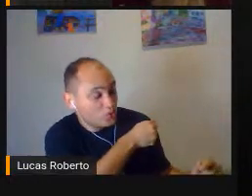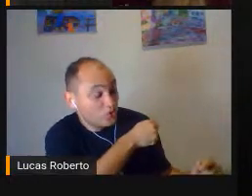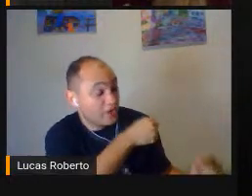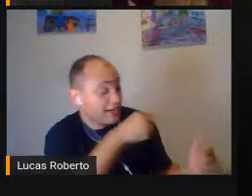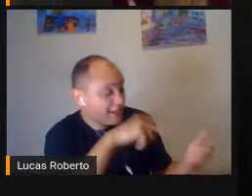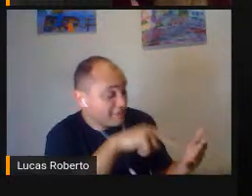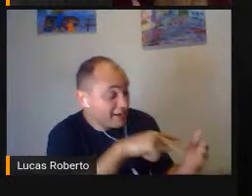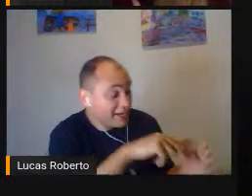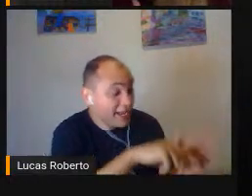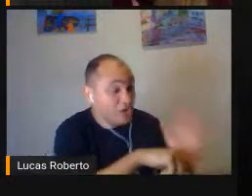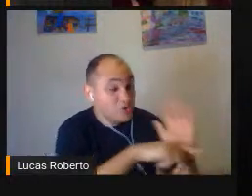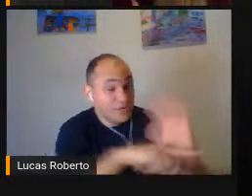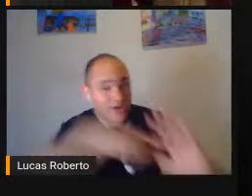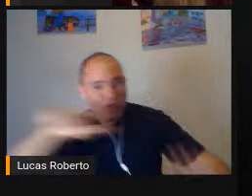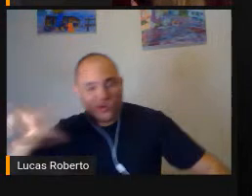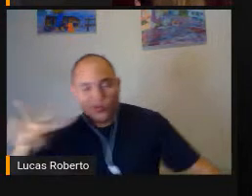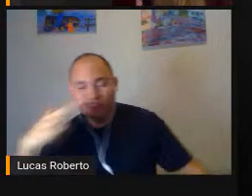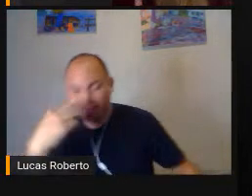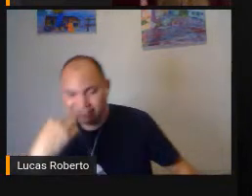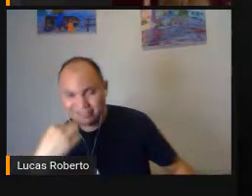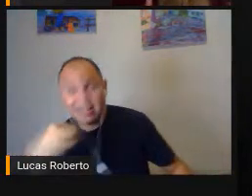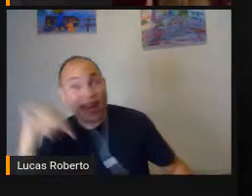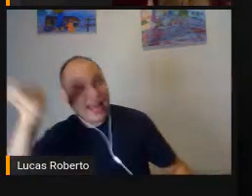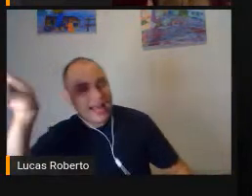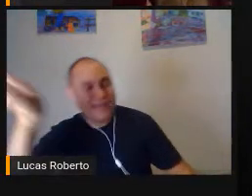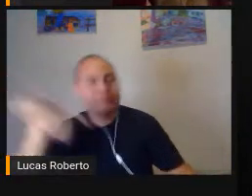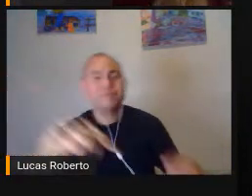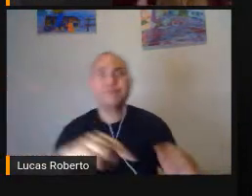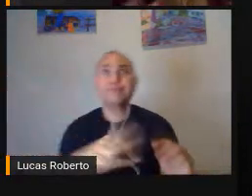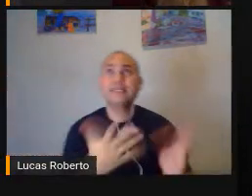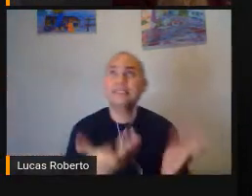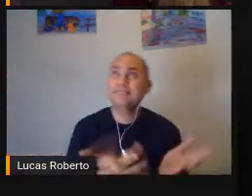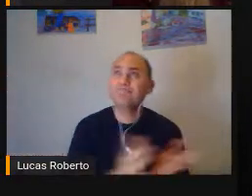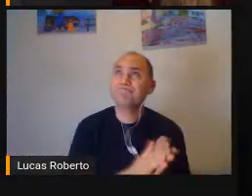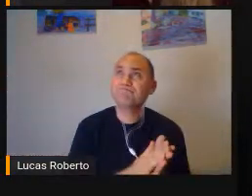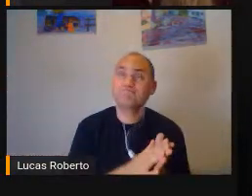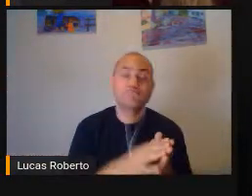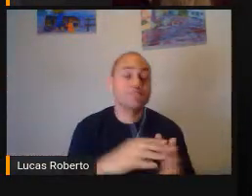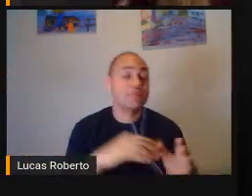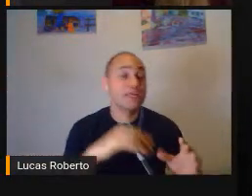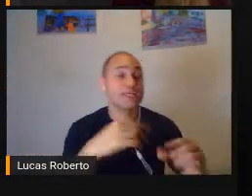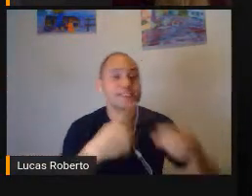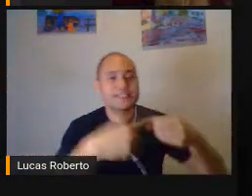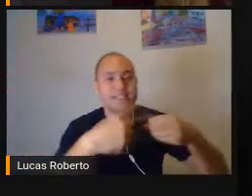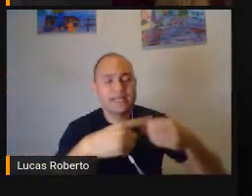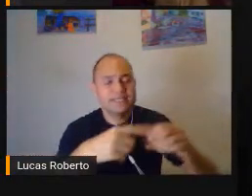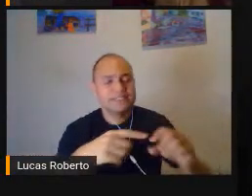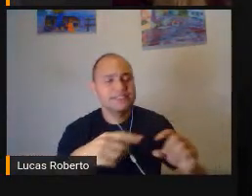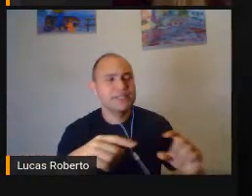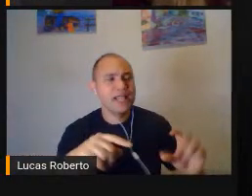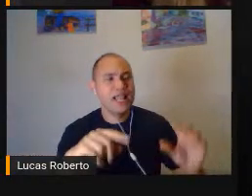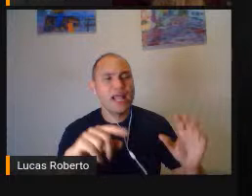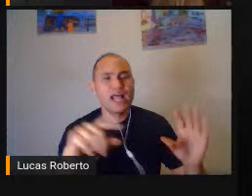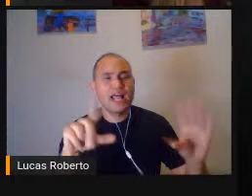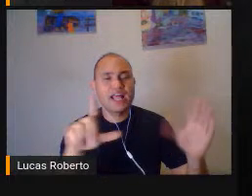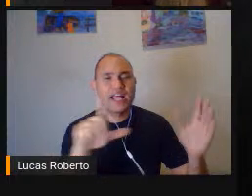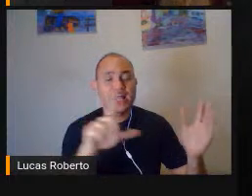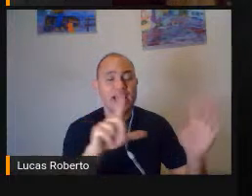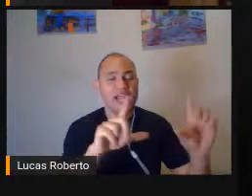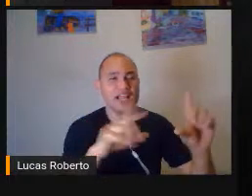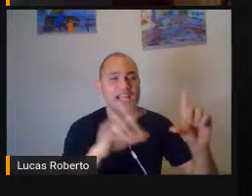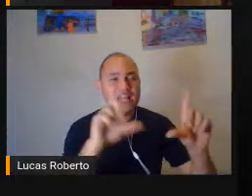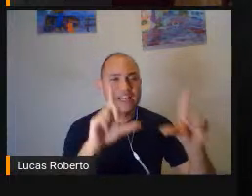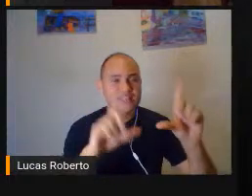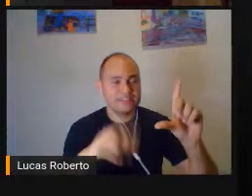Dissertação De mestrado Lá do IFES Foi no ano Um ano retrasado Que relata Uma situação Dessa E muito interessante